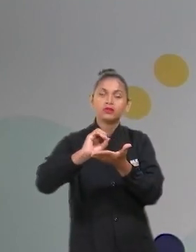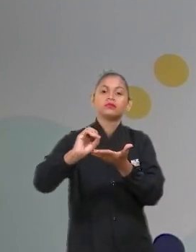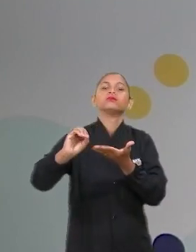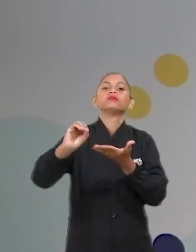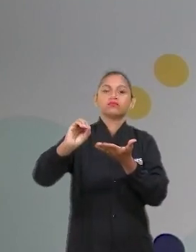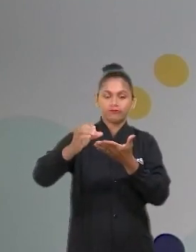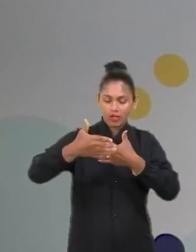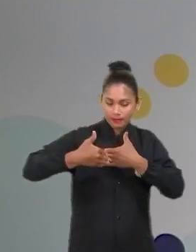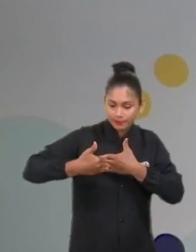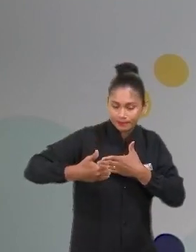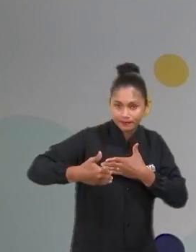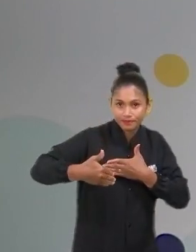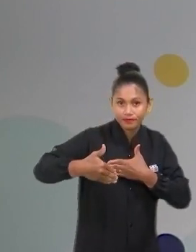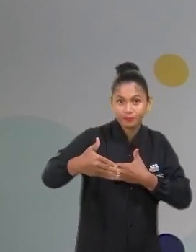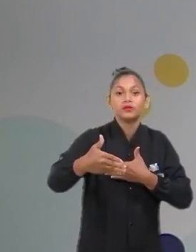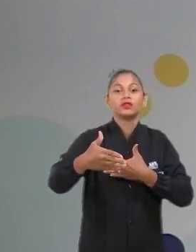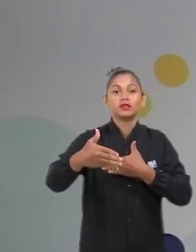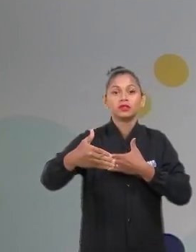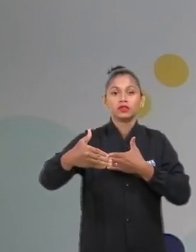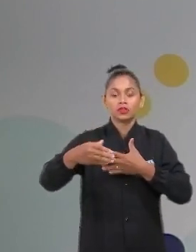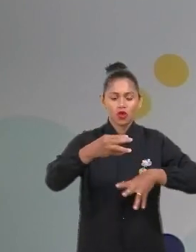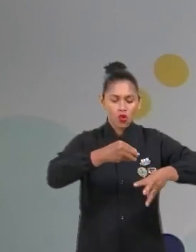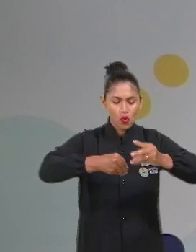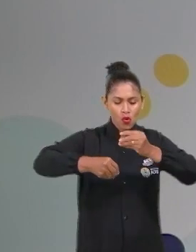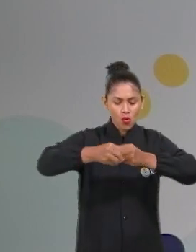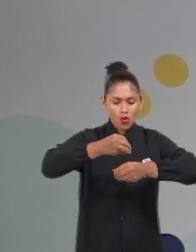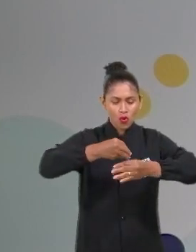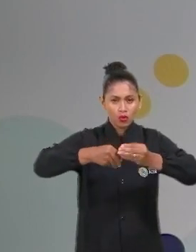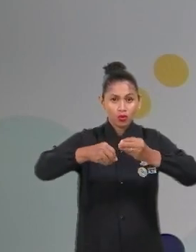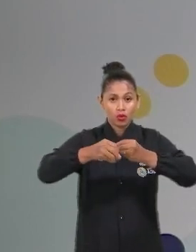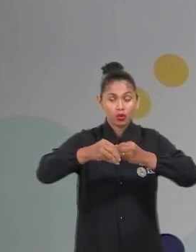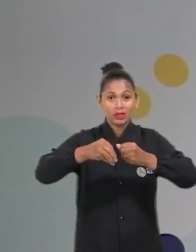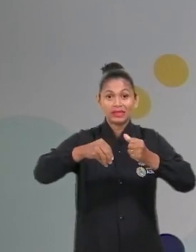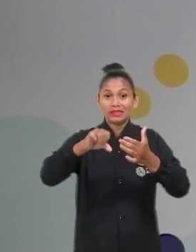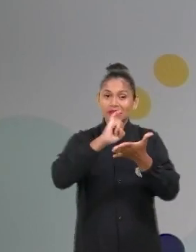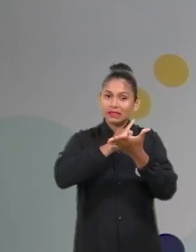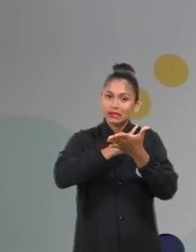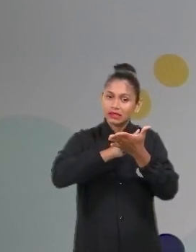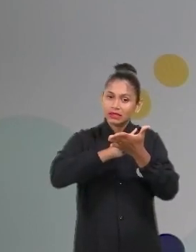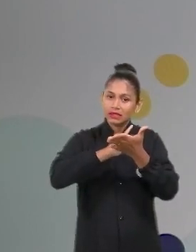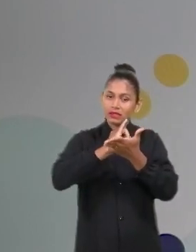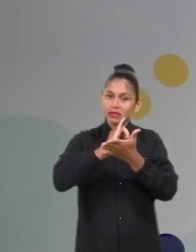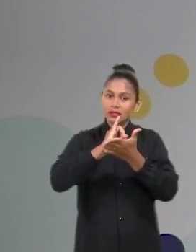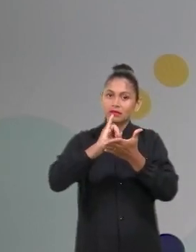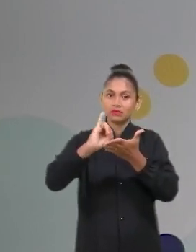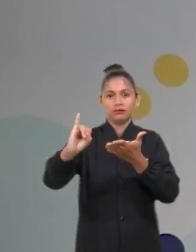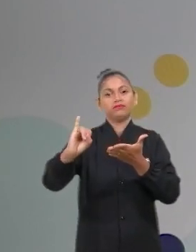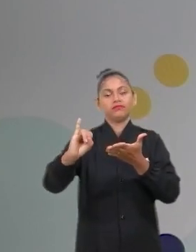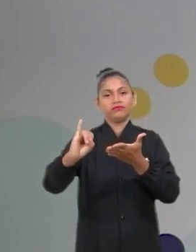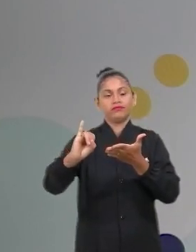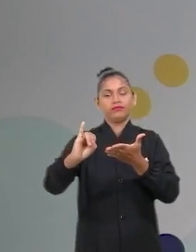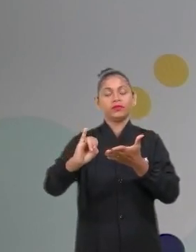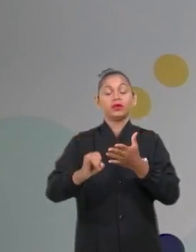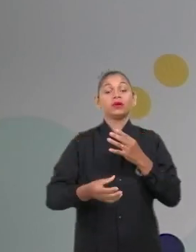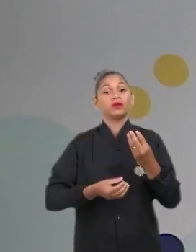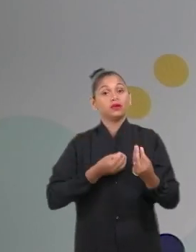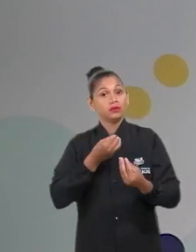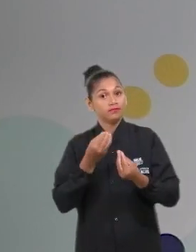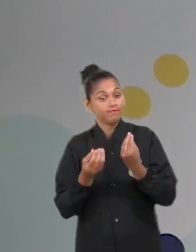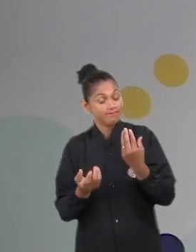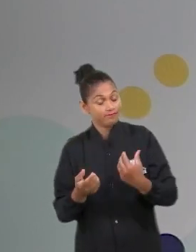a partir de matéria inorgânica. E estão passando para nós, que respiramos